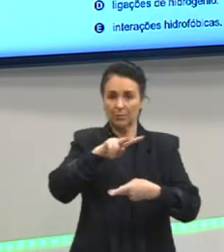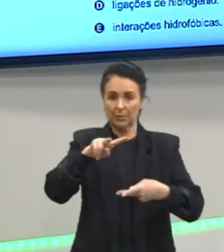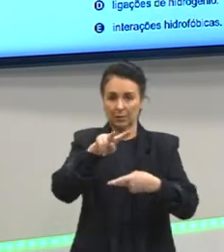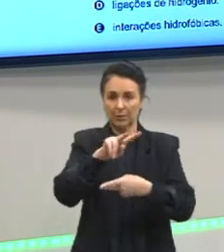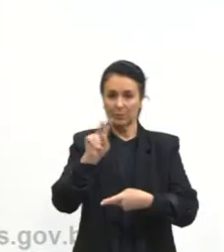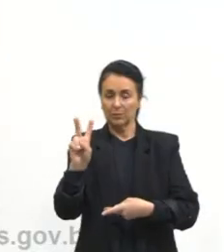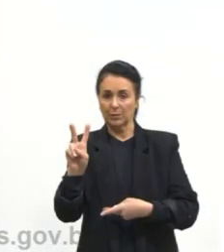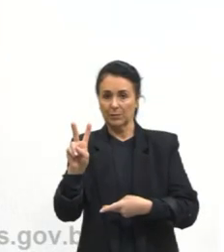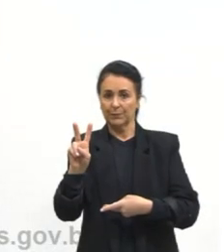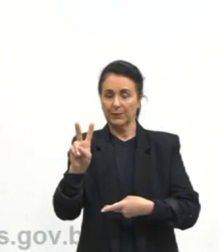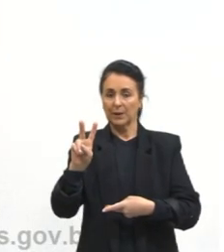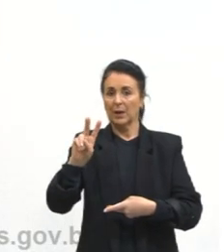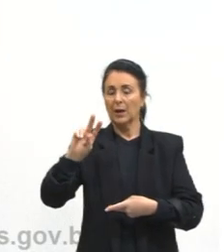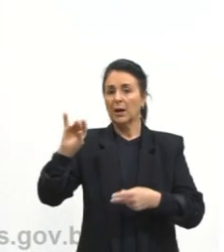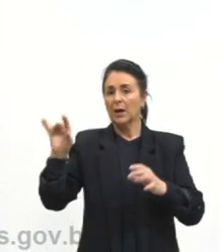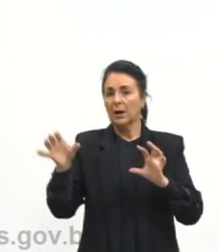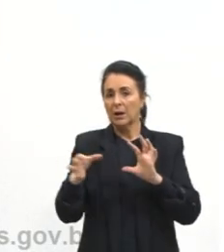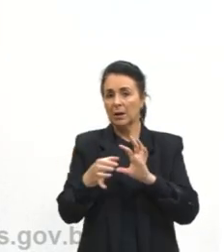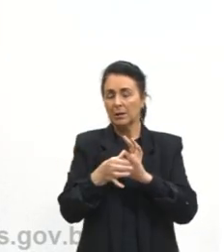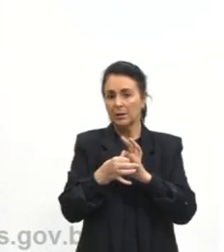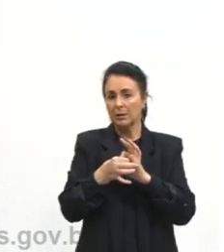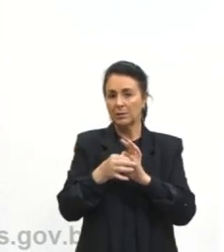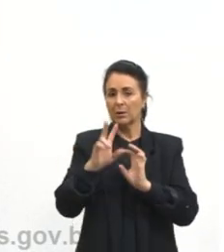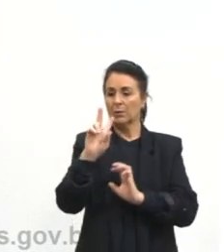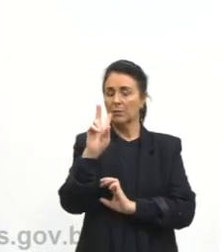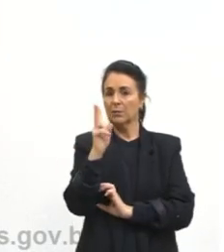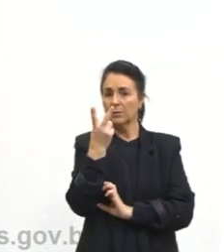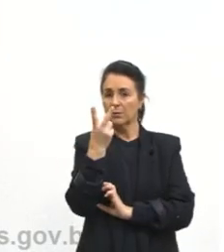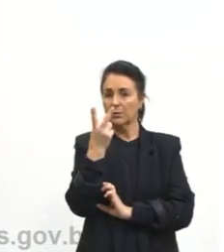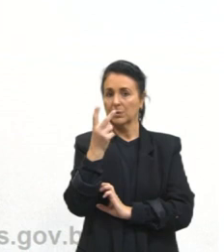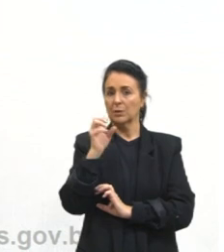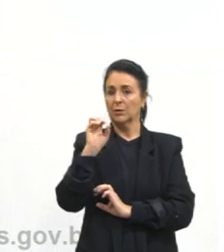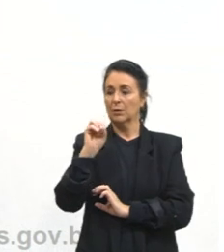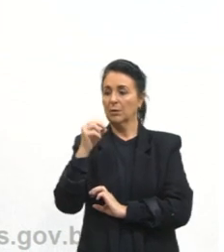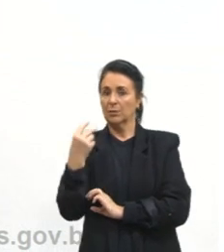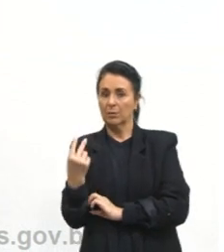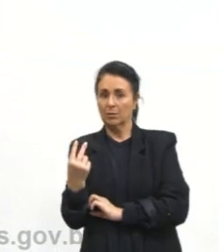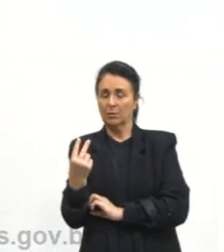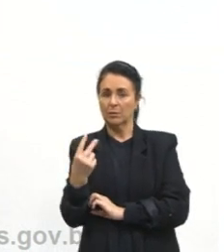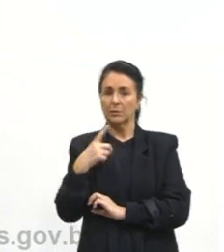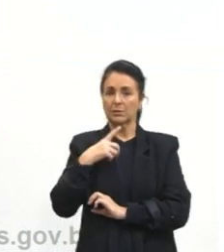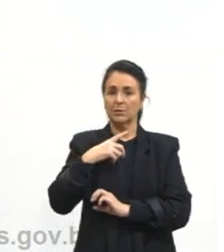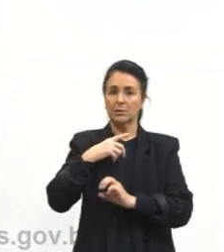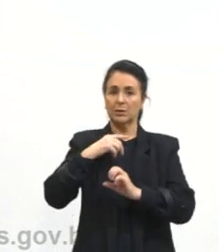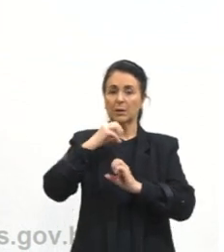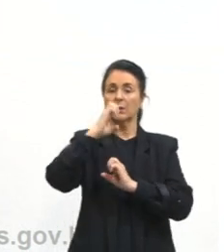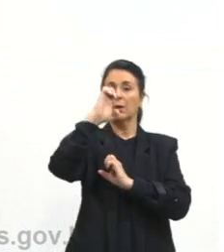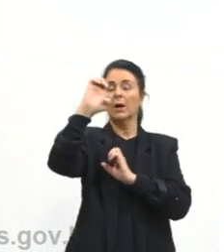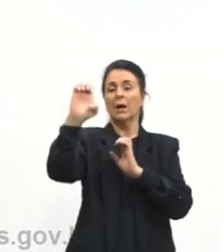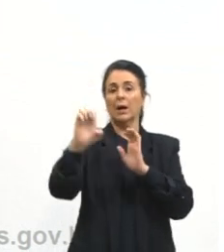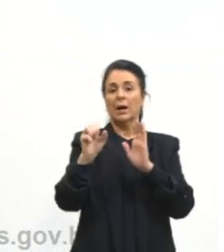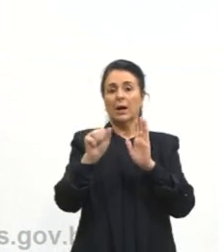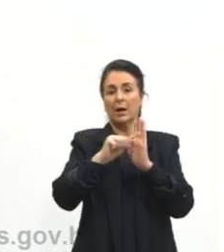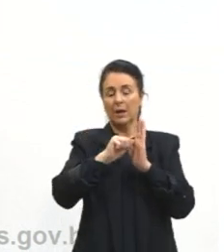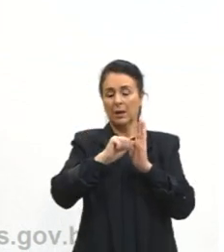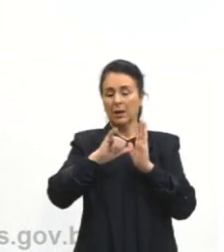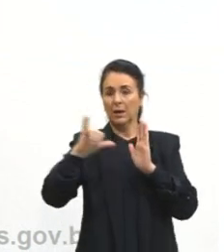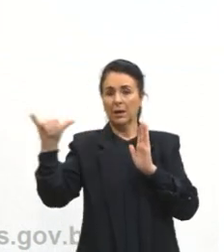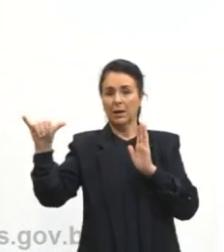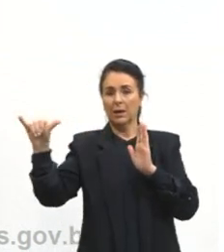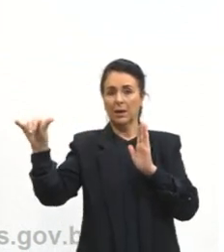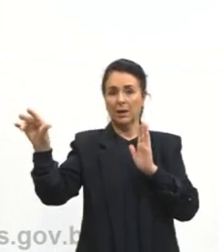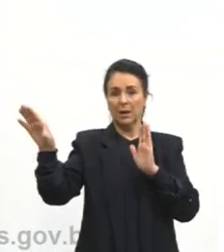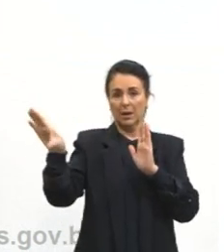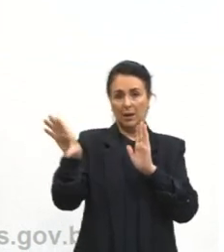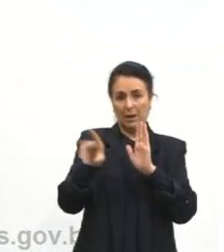ligação entre o oxigênio com o hidrogênio tem aquela questão da grande diferença de eletronegatividade, que a gente viu lá nas ligações de